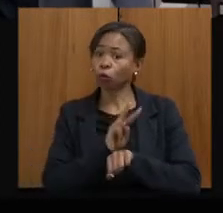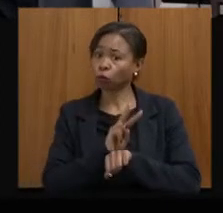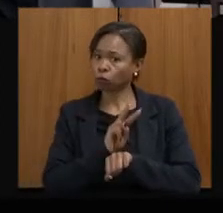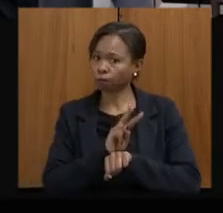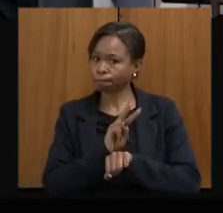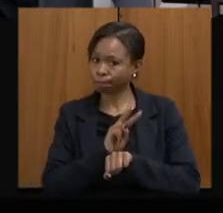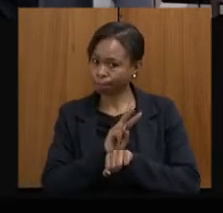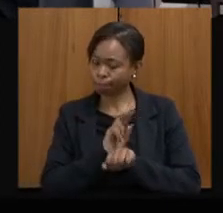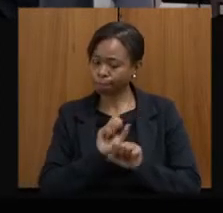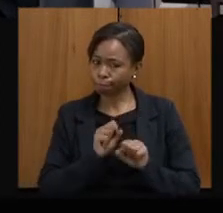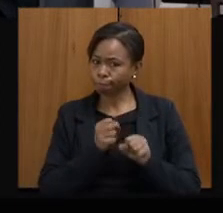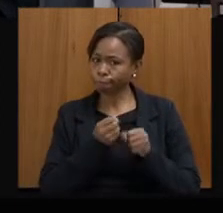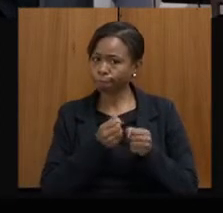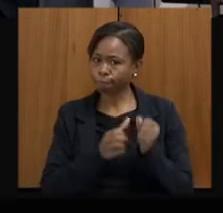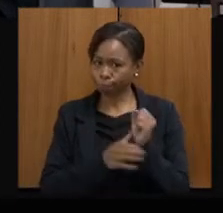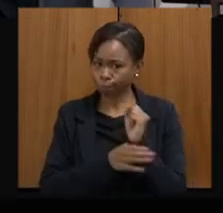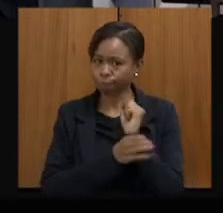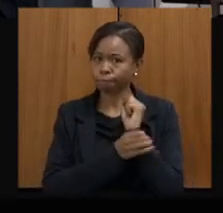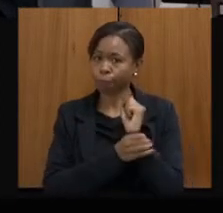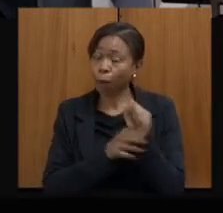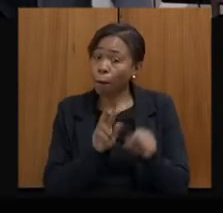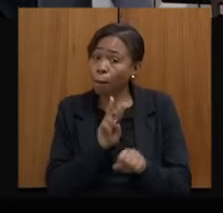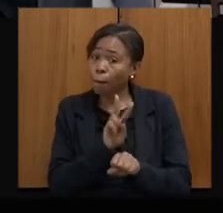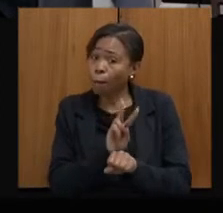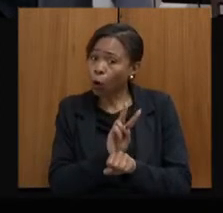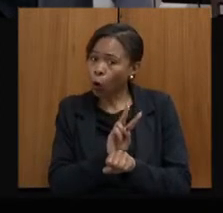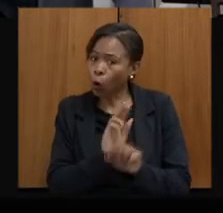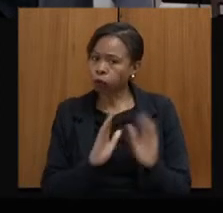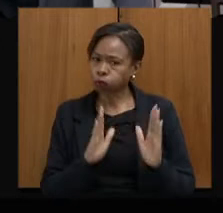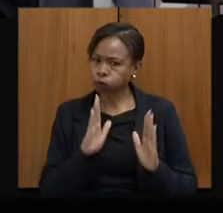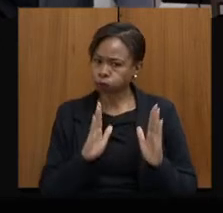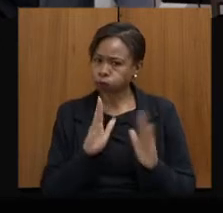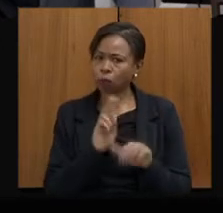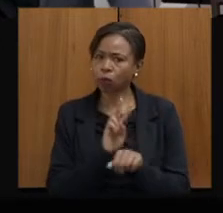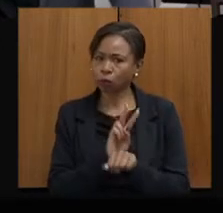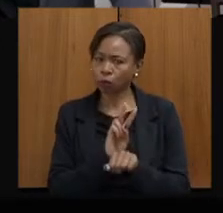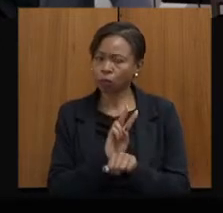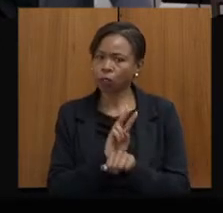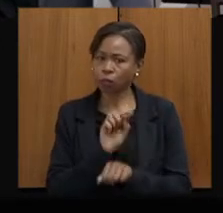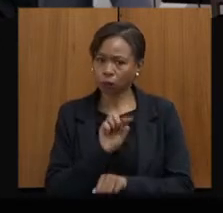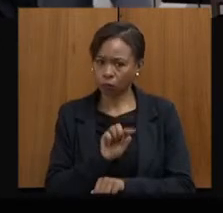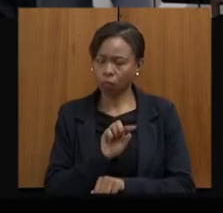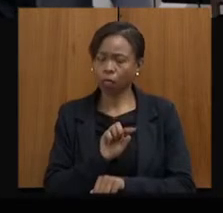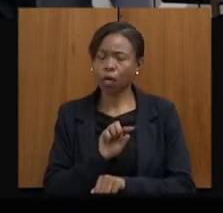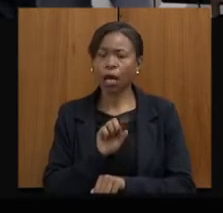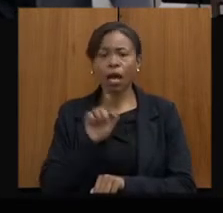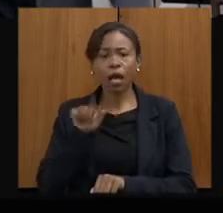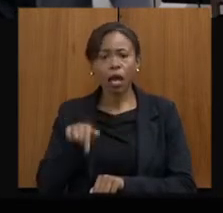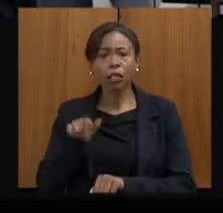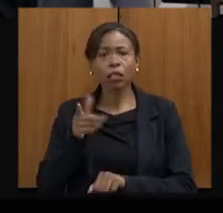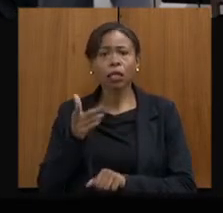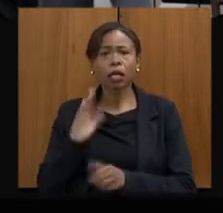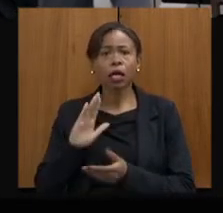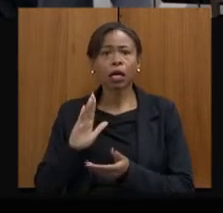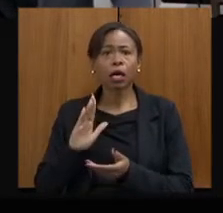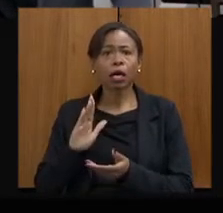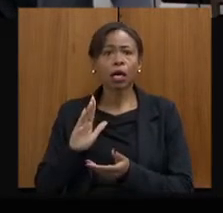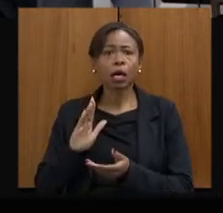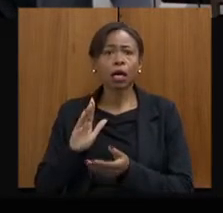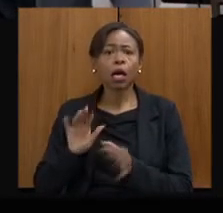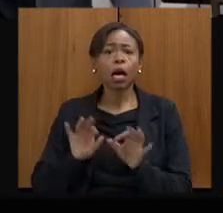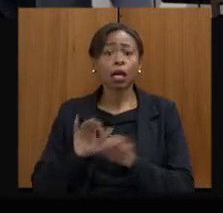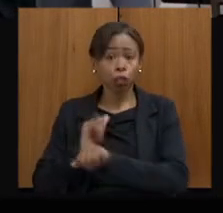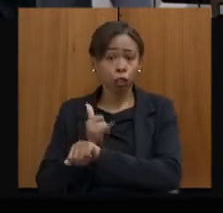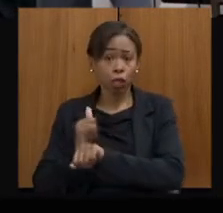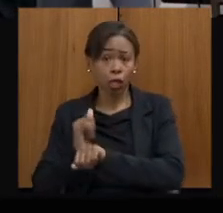Quero salientar que esse acautelamento, essa medida cautelar, impede